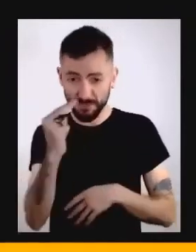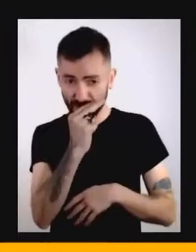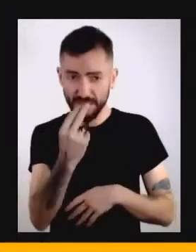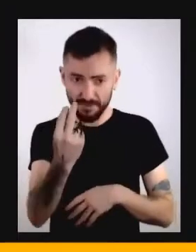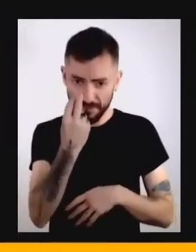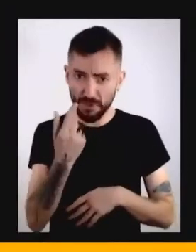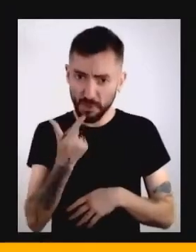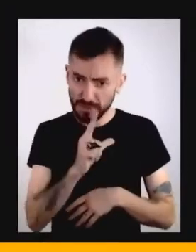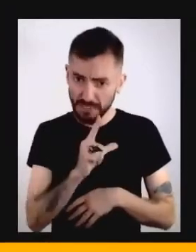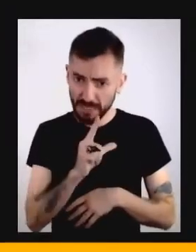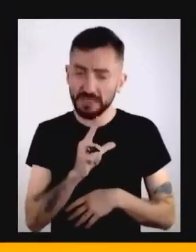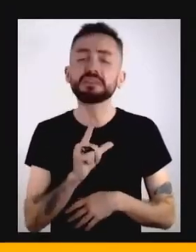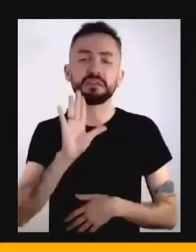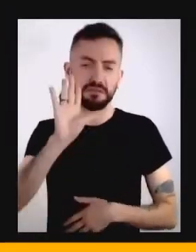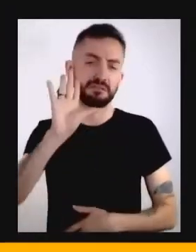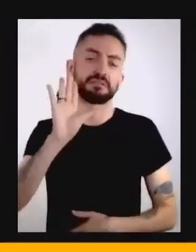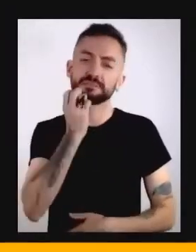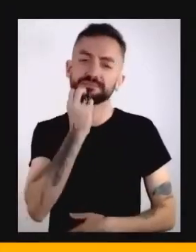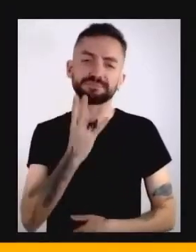Sim.